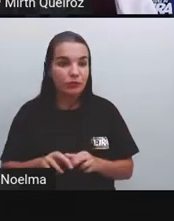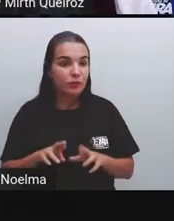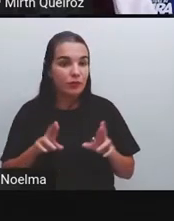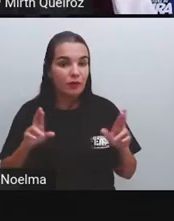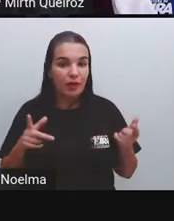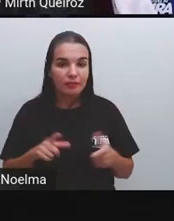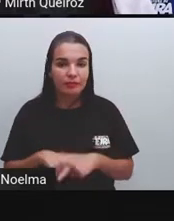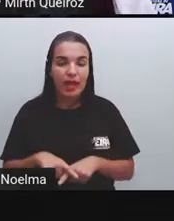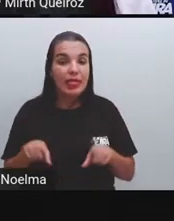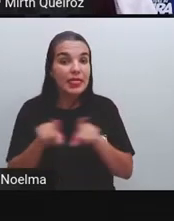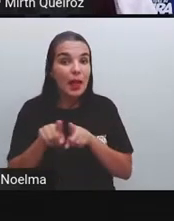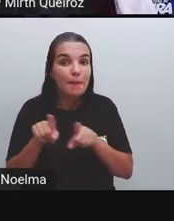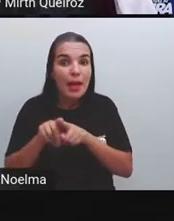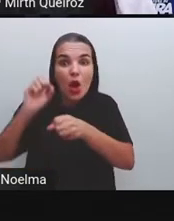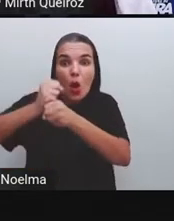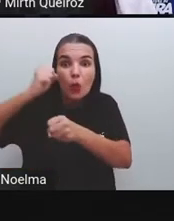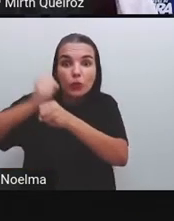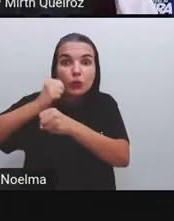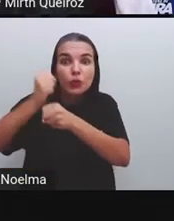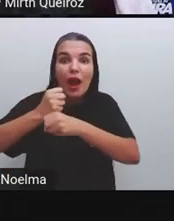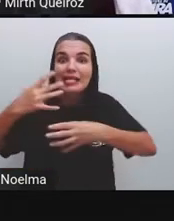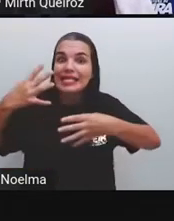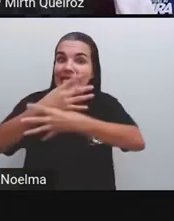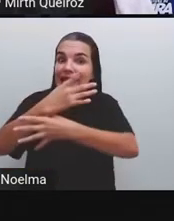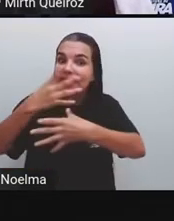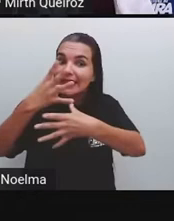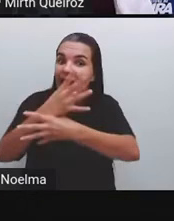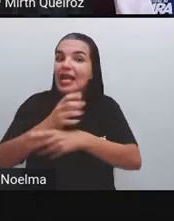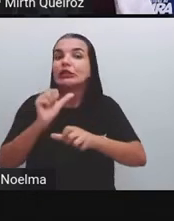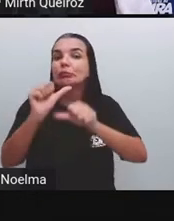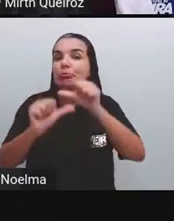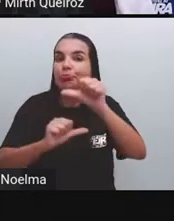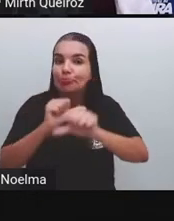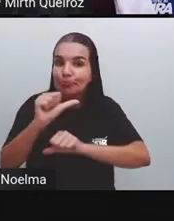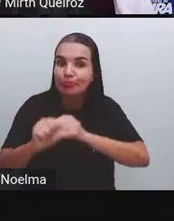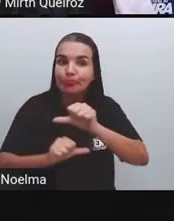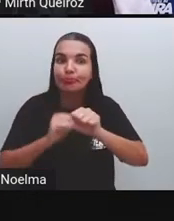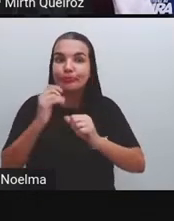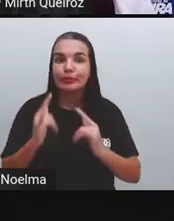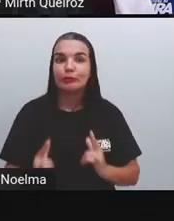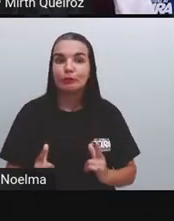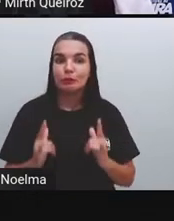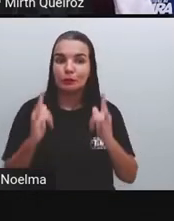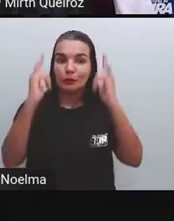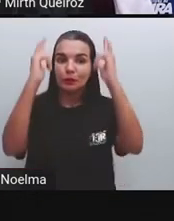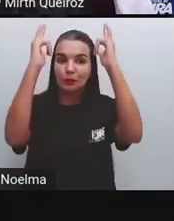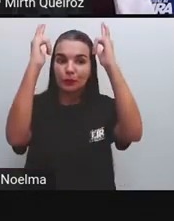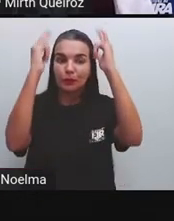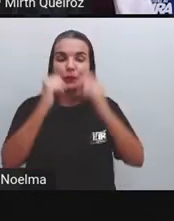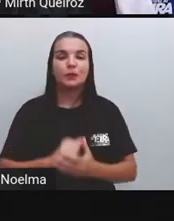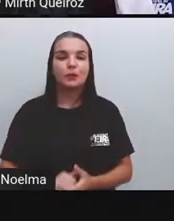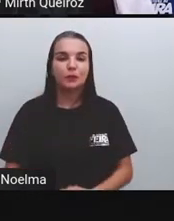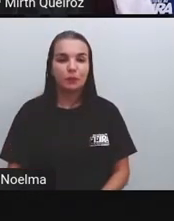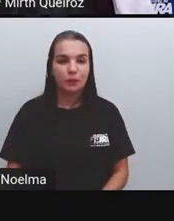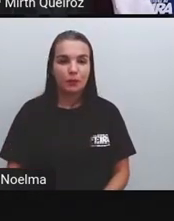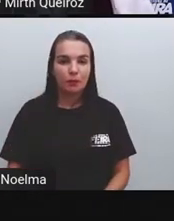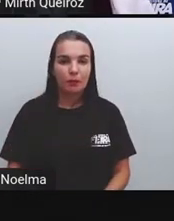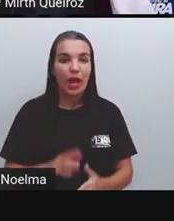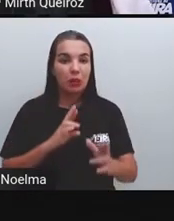Cidades também, né? Paisagens são transformadas aí para poder construir ali cidades.